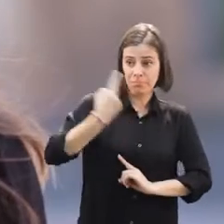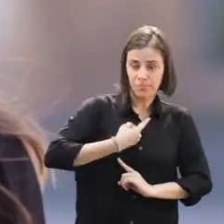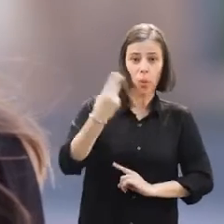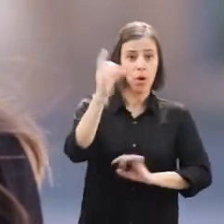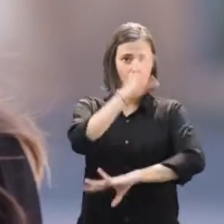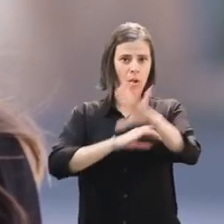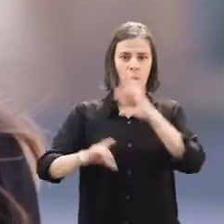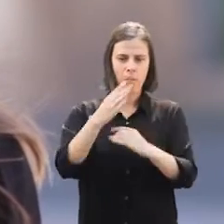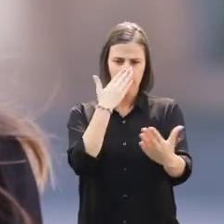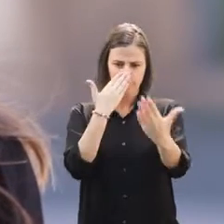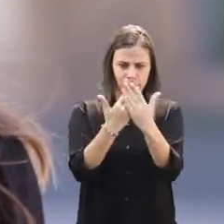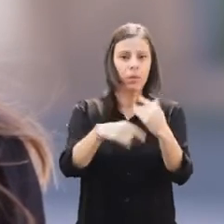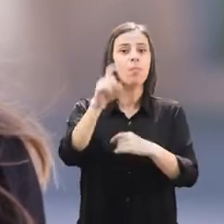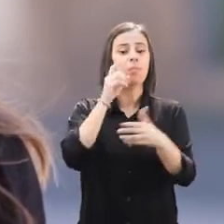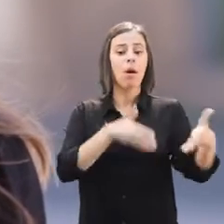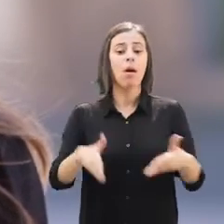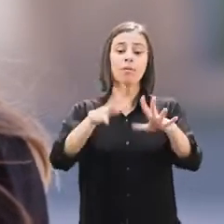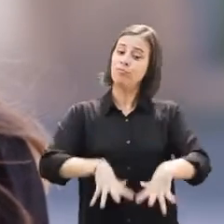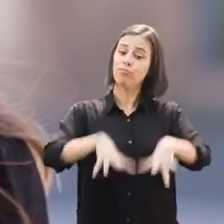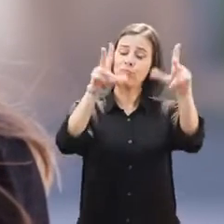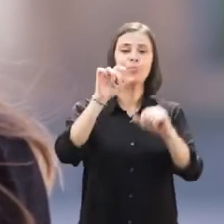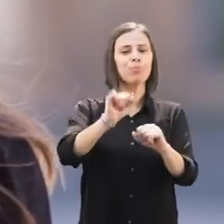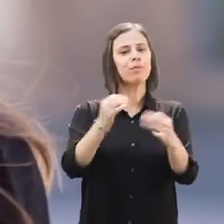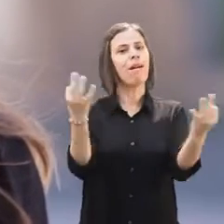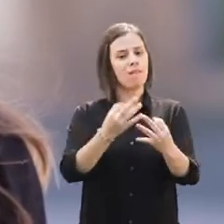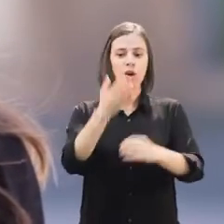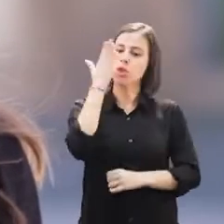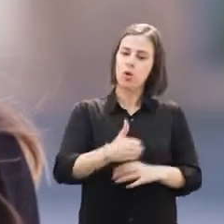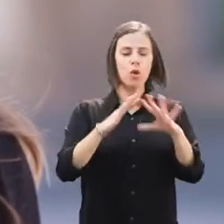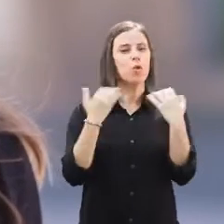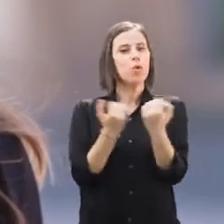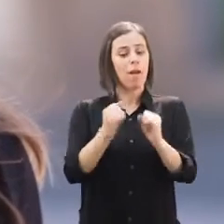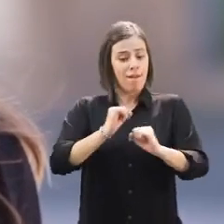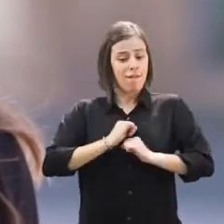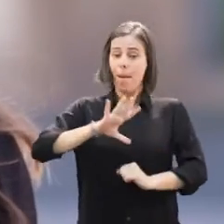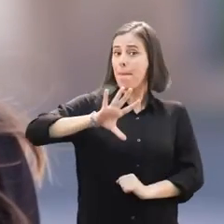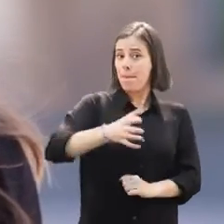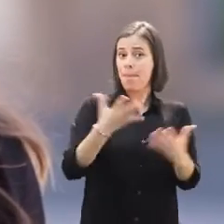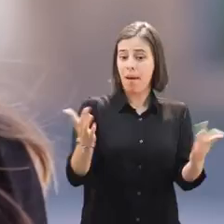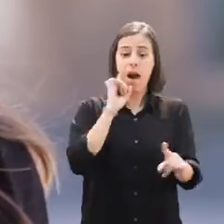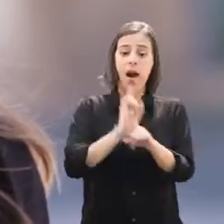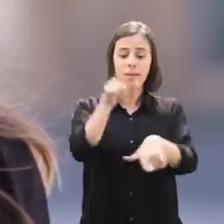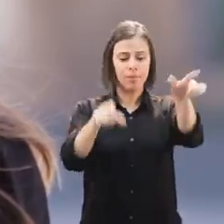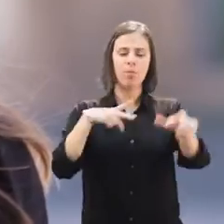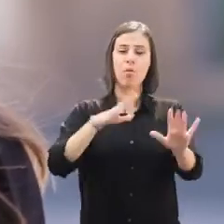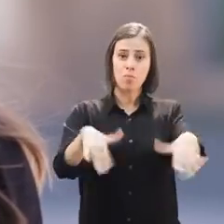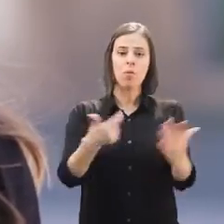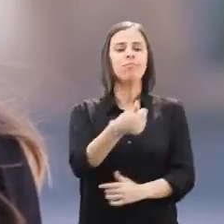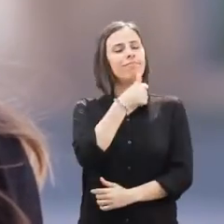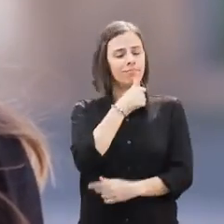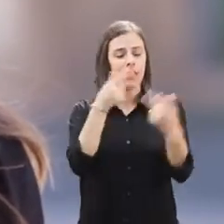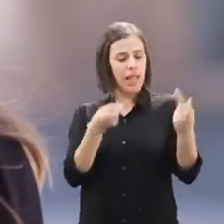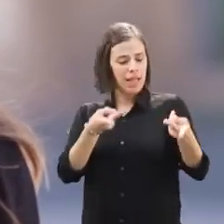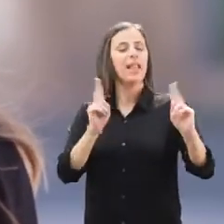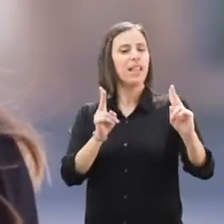imposições da União Europeia e que defende um caminho de desenvolvimento, de progresso e de justiça social para o nosso país, no qual os portugueses possam